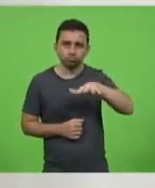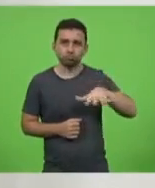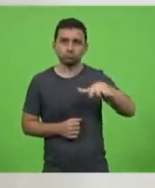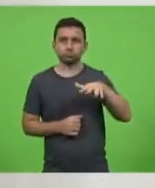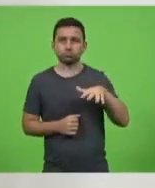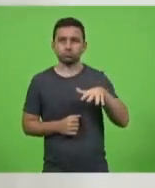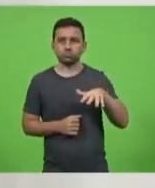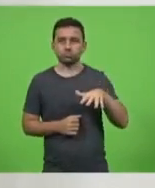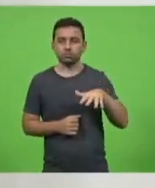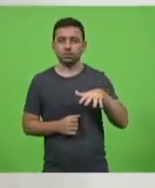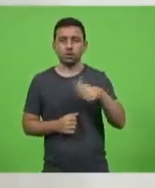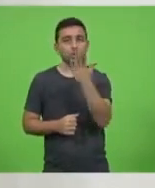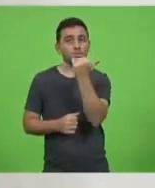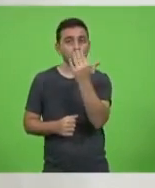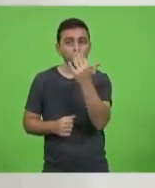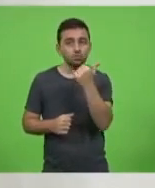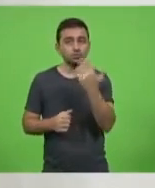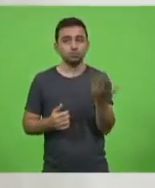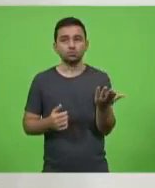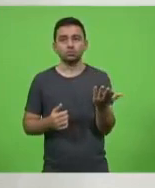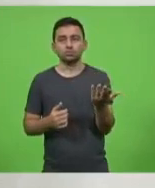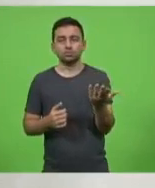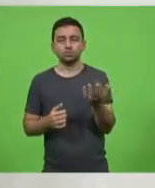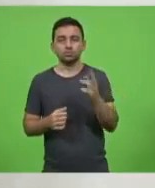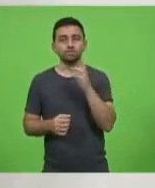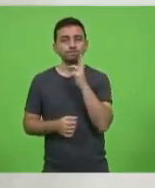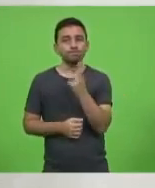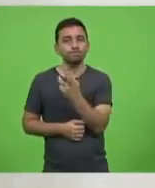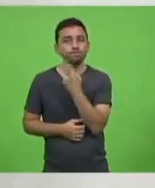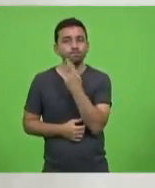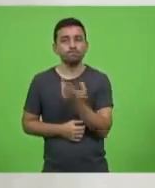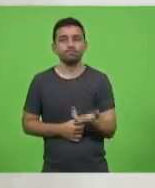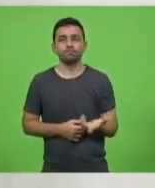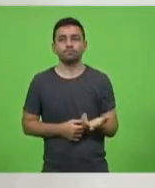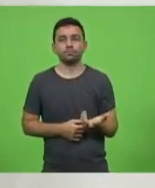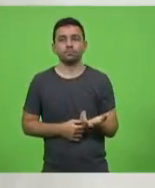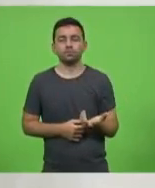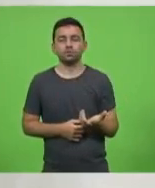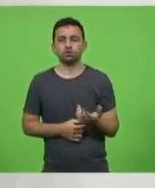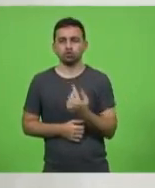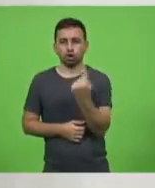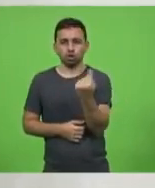lanchonetes, restaurantes, o autônomo,